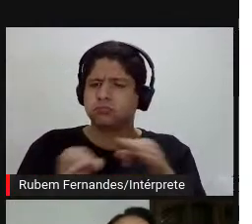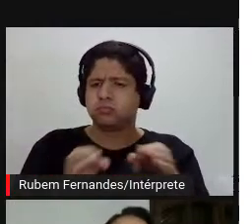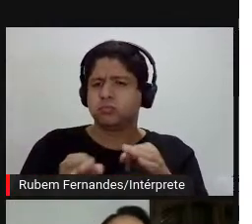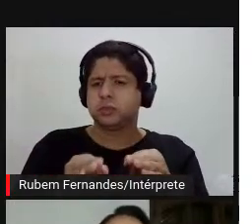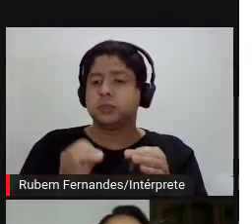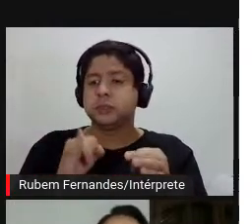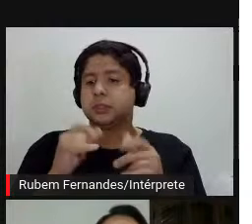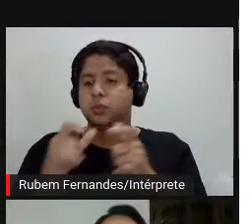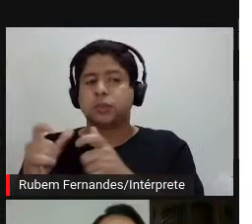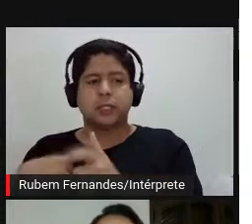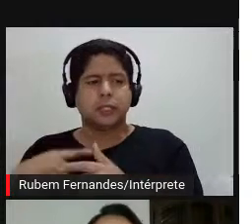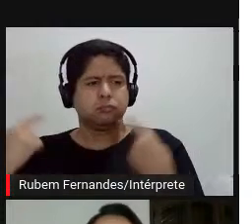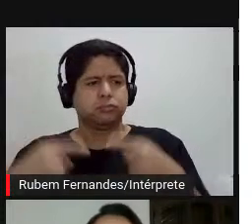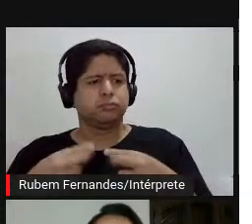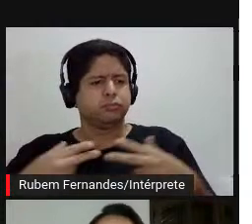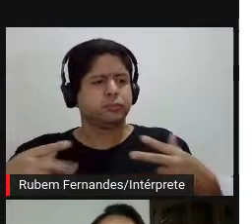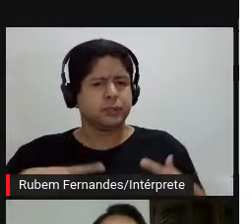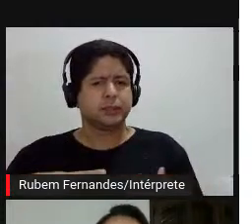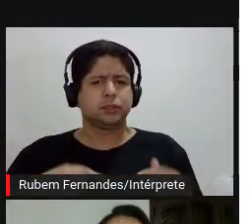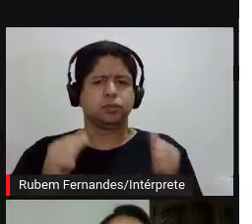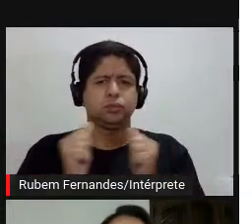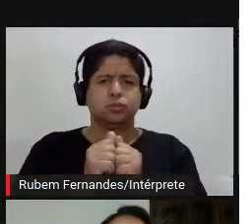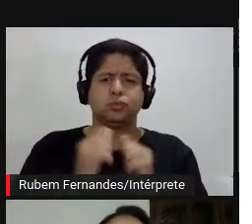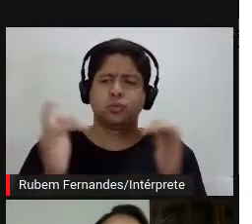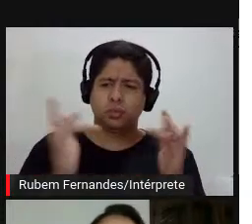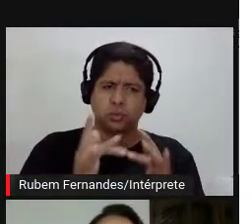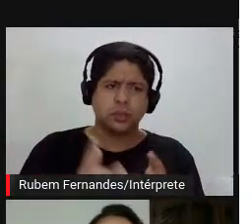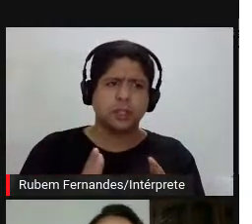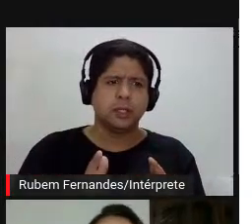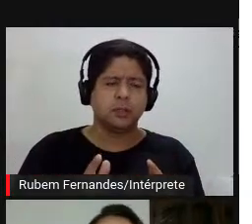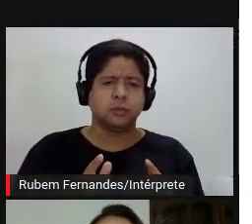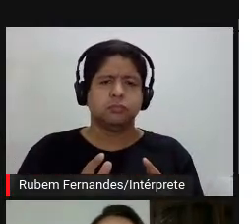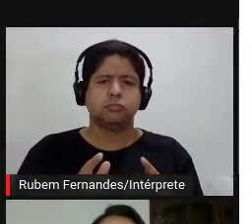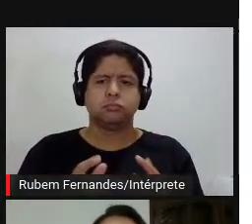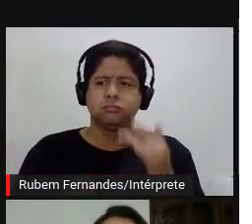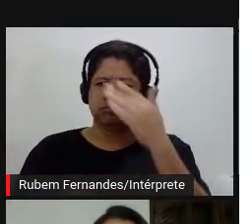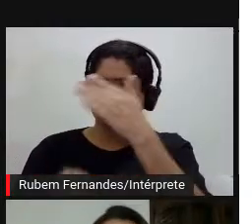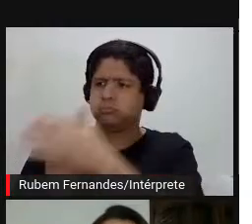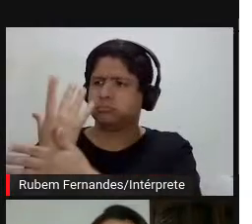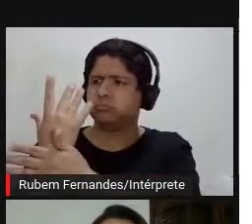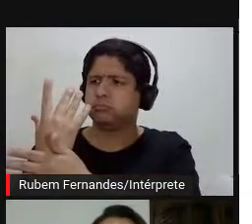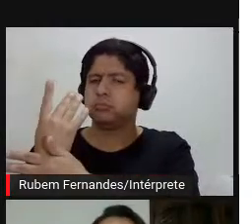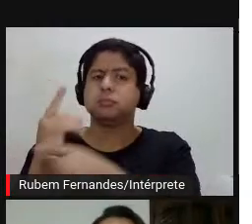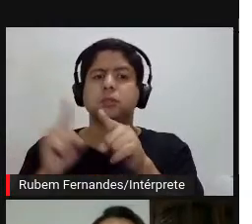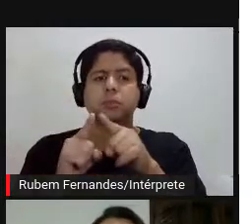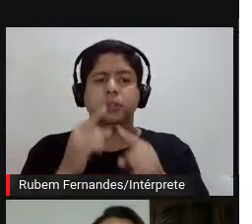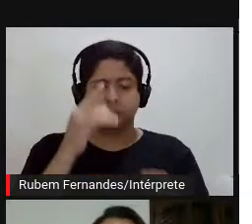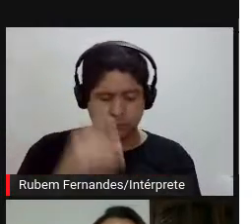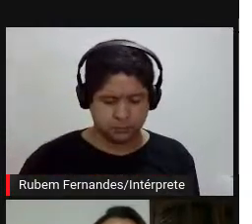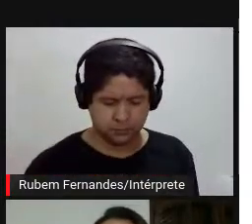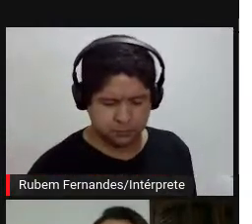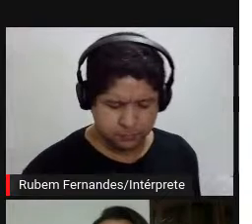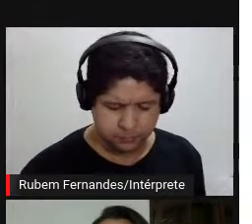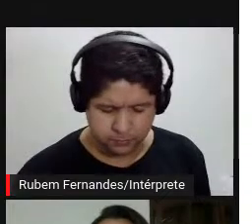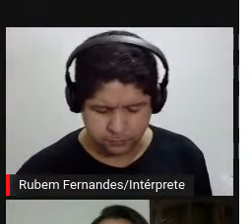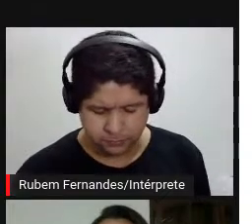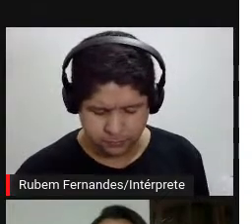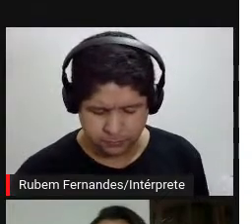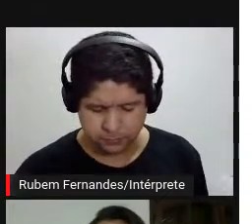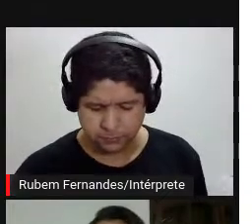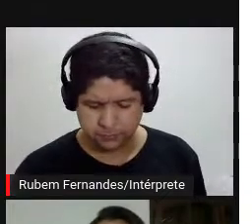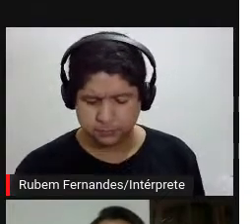vez mais numerosas camadas de contato entre o público e a obra de arte, que emergem vertiginosamente a partir da